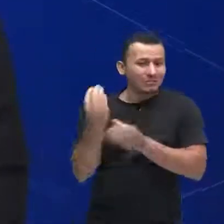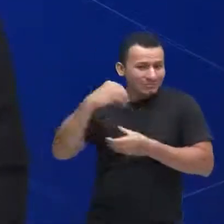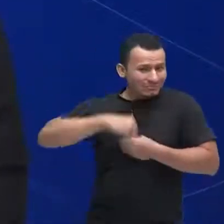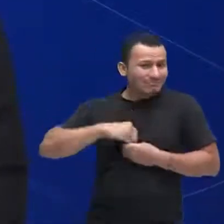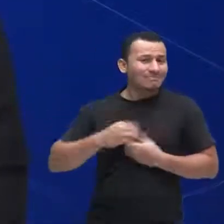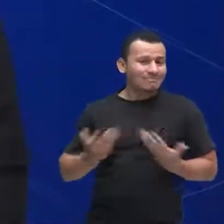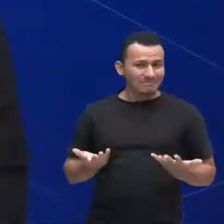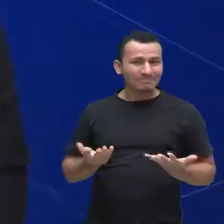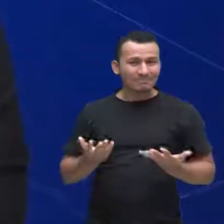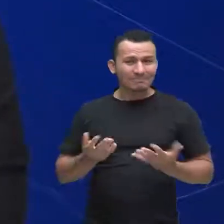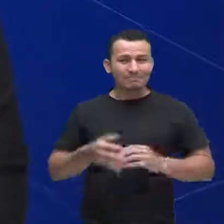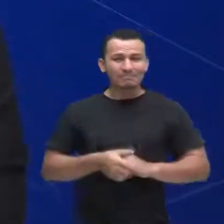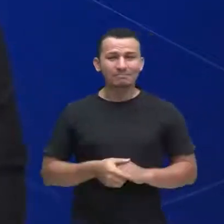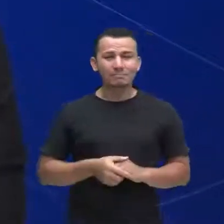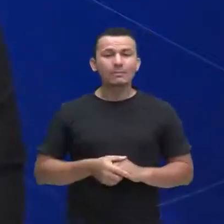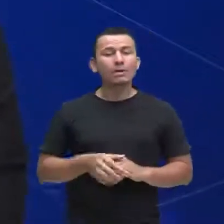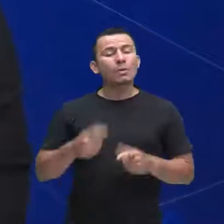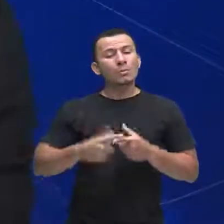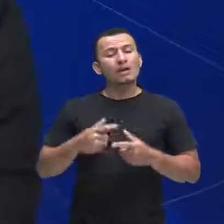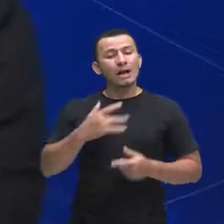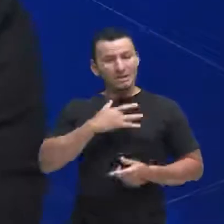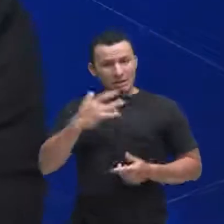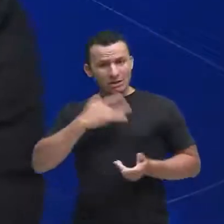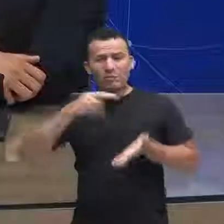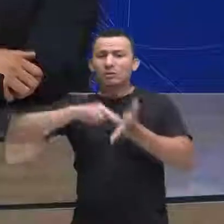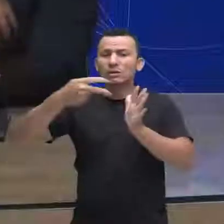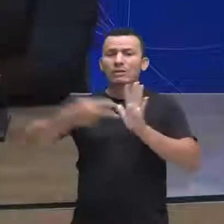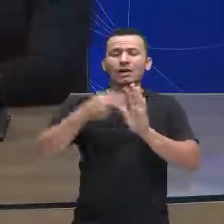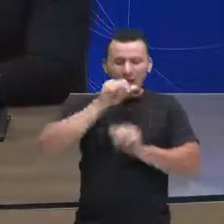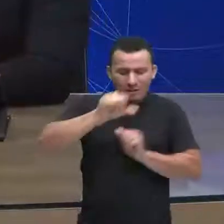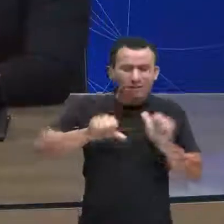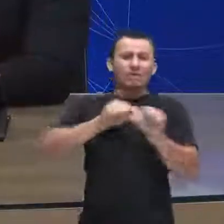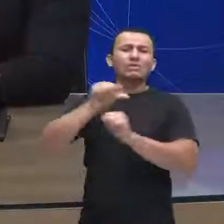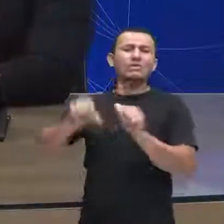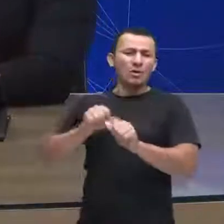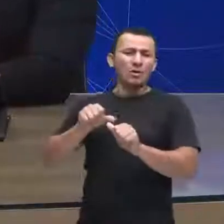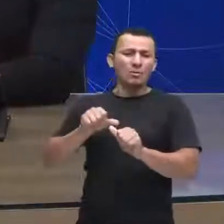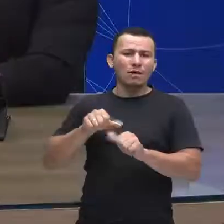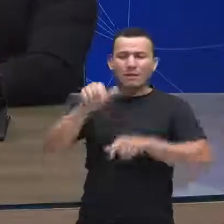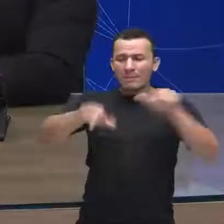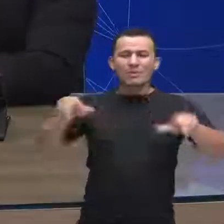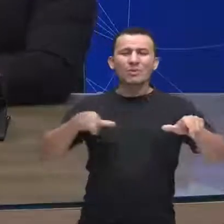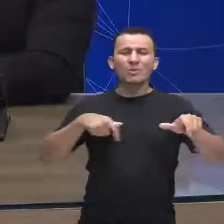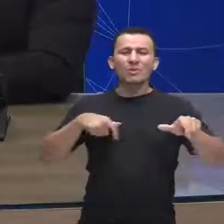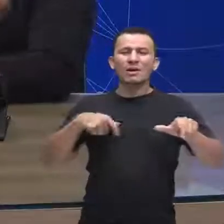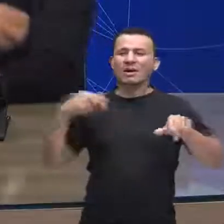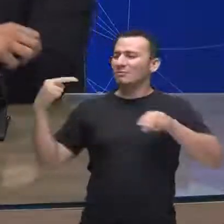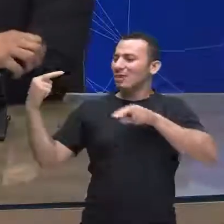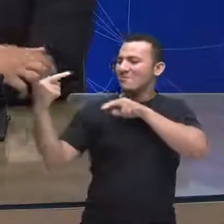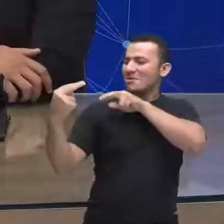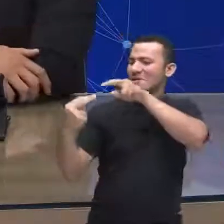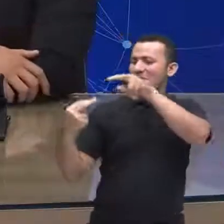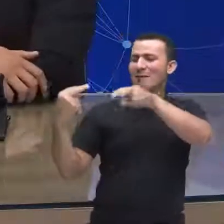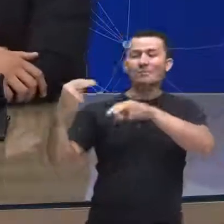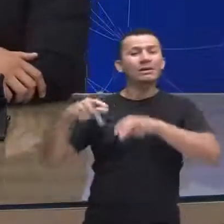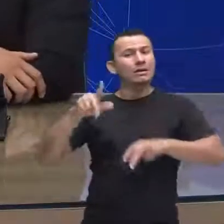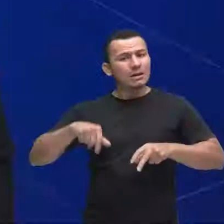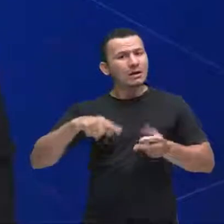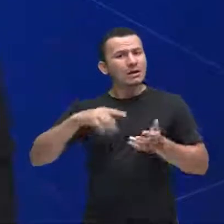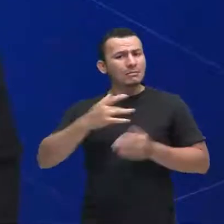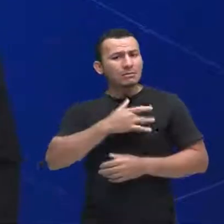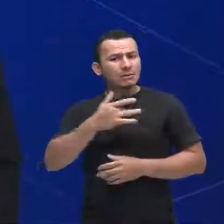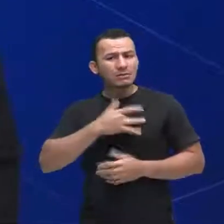algo que a gente não consegue ela transforma a vida ela nos transforma transforma a dinâmica transforma o olhar mas é também um processo natural